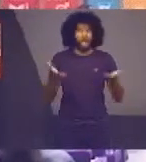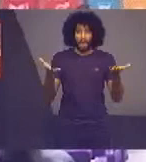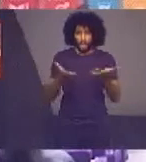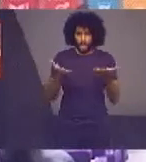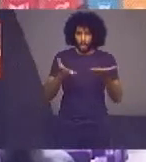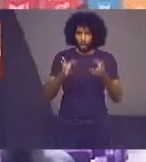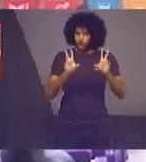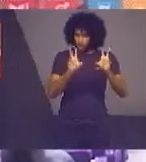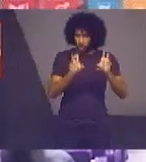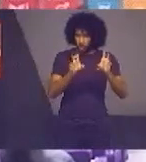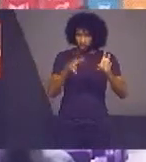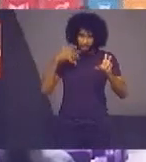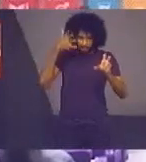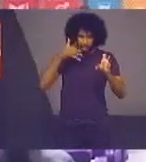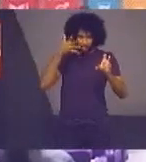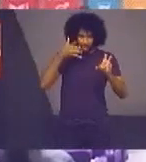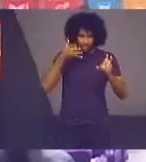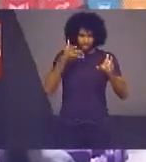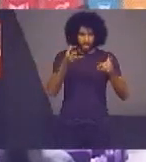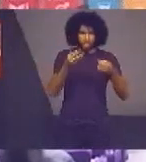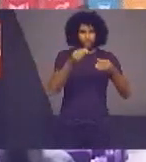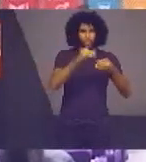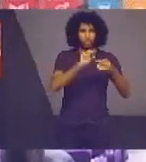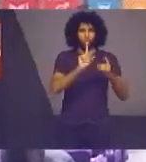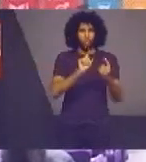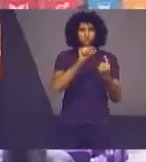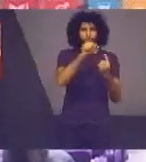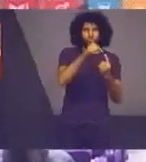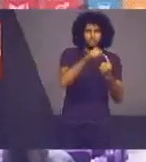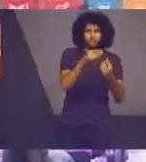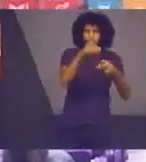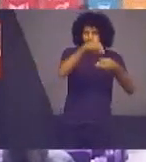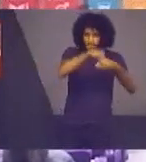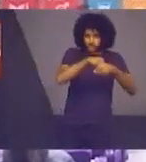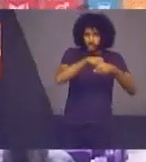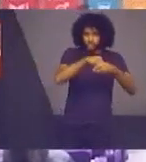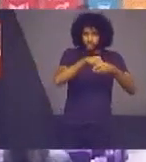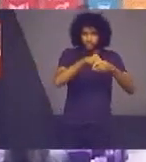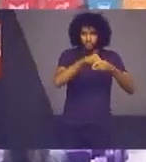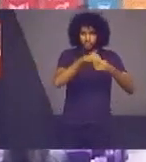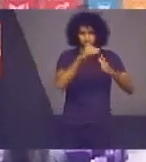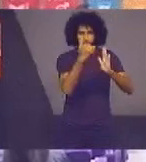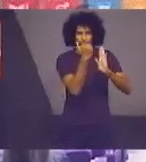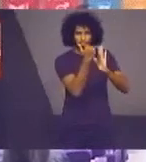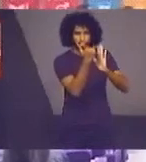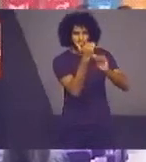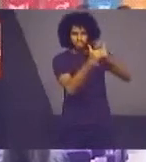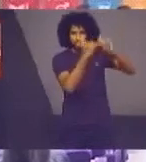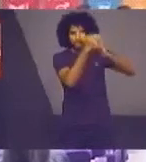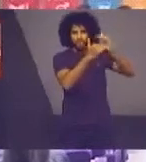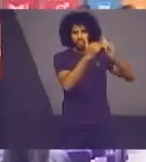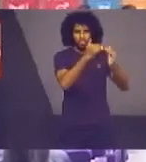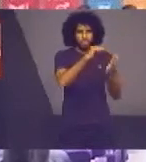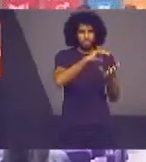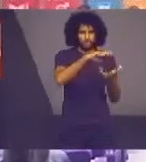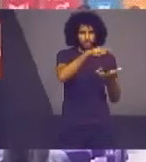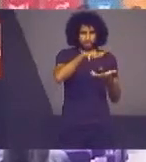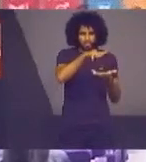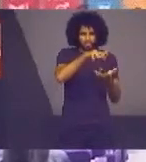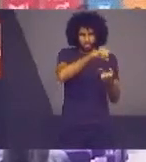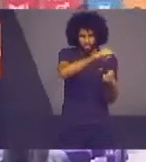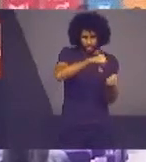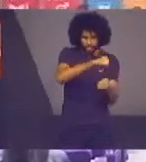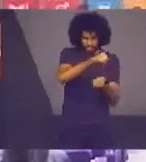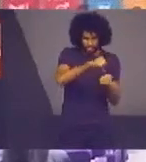do tema, a internalização dos objetivos de desenvolvimento sustentável no Poder Judiciário Convidamos